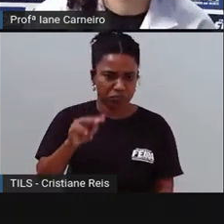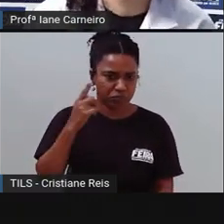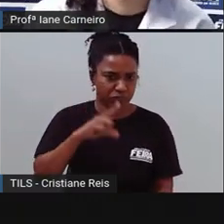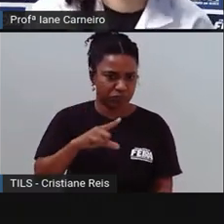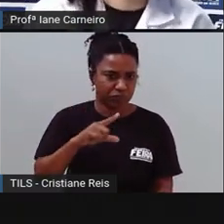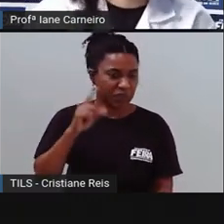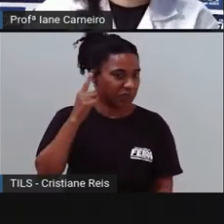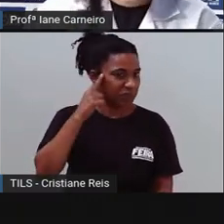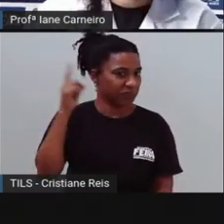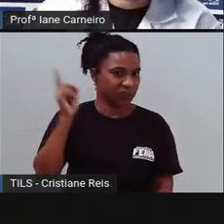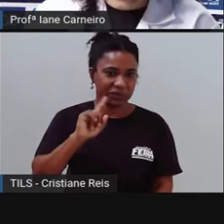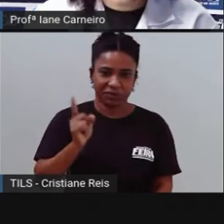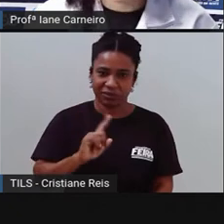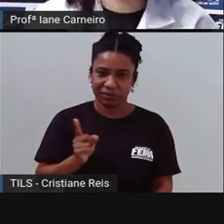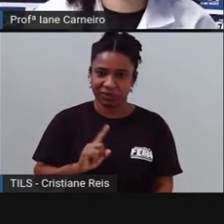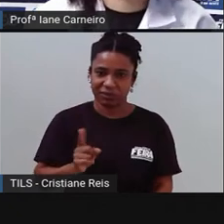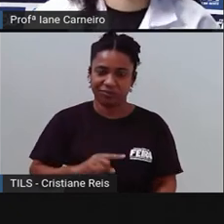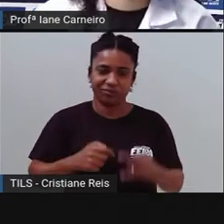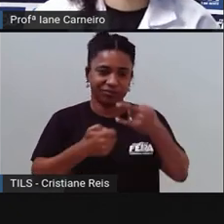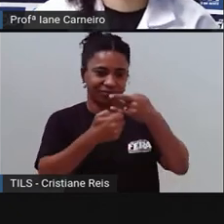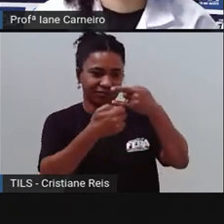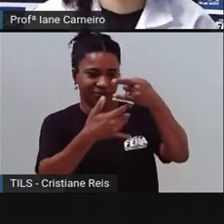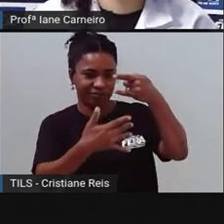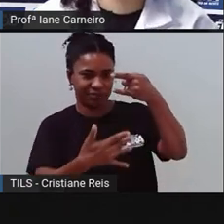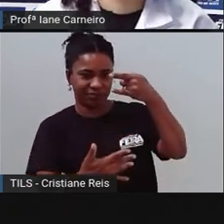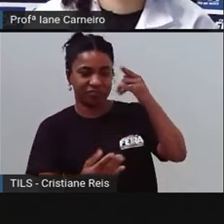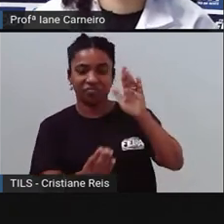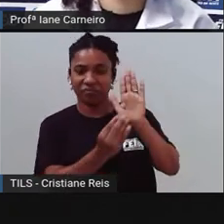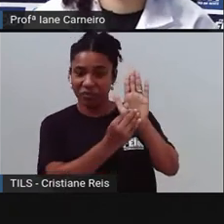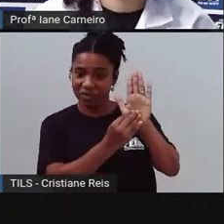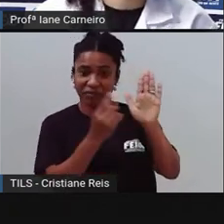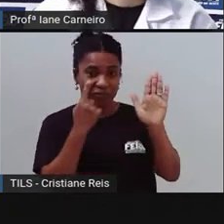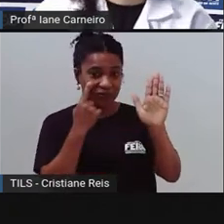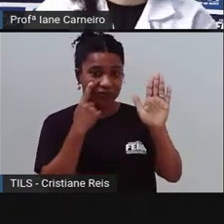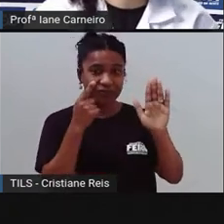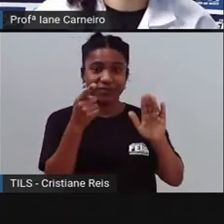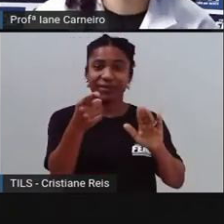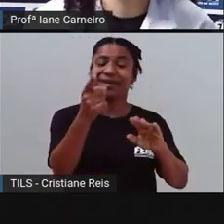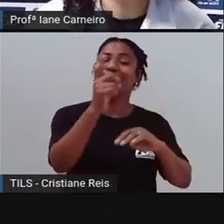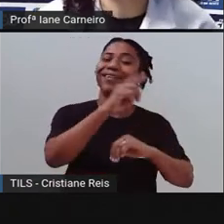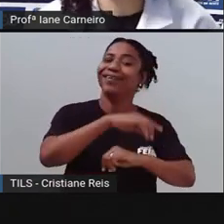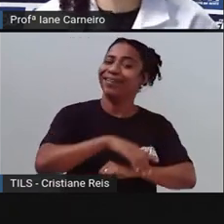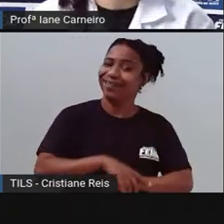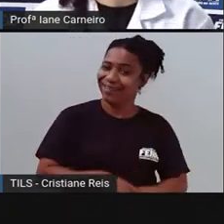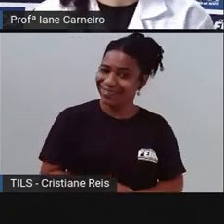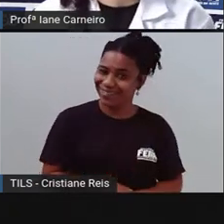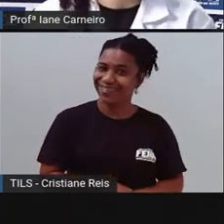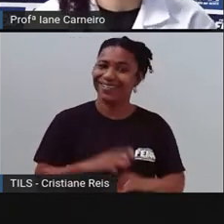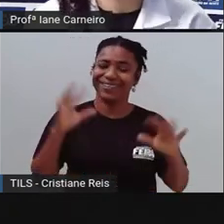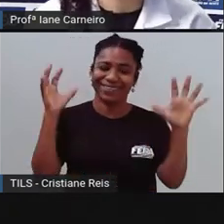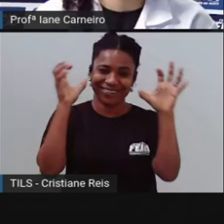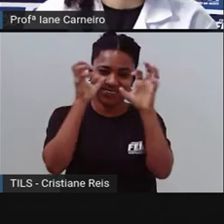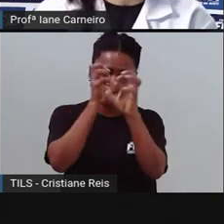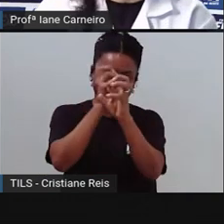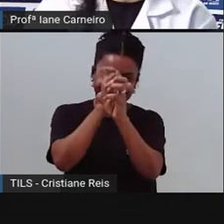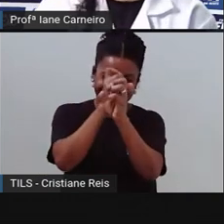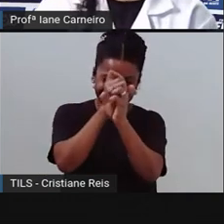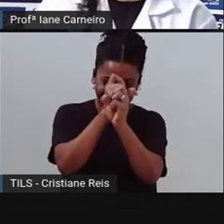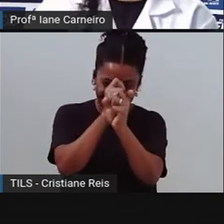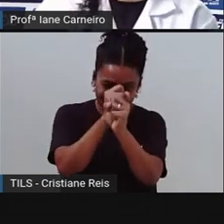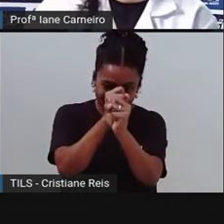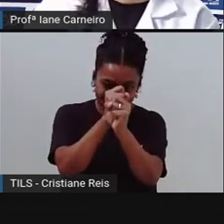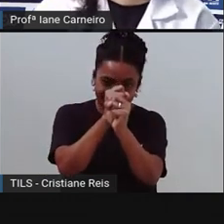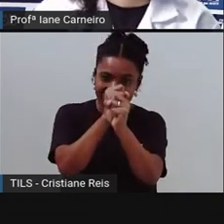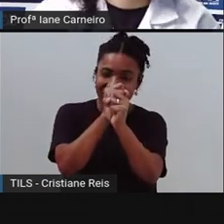sabem? Coloque aí no chat, se vocês souberem. Vamos ver, ó. Ai, escuridão! Verdade. Quanto mais